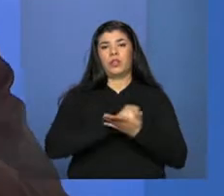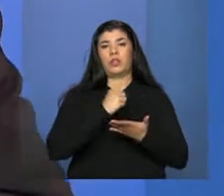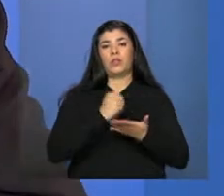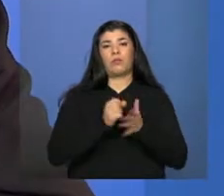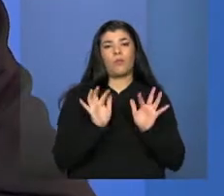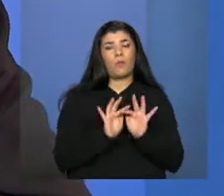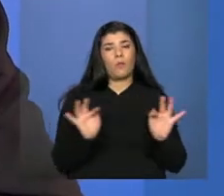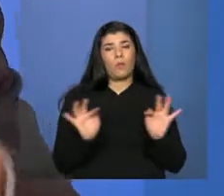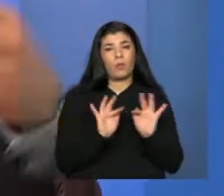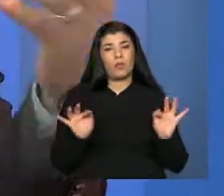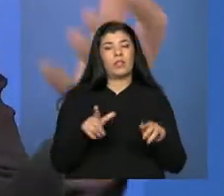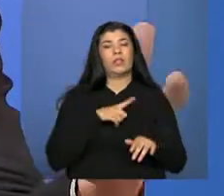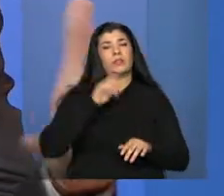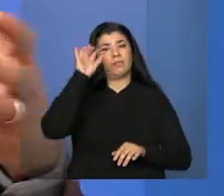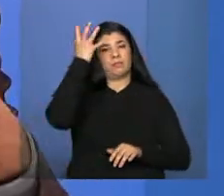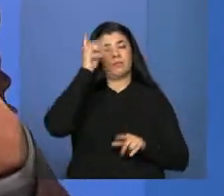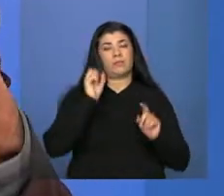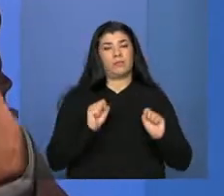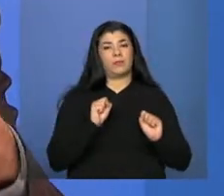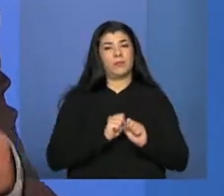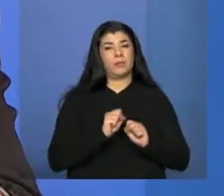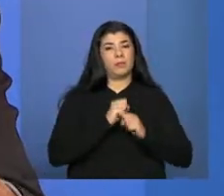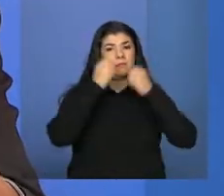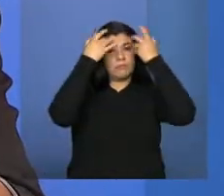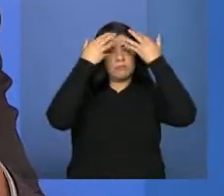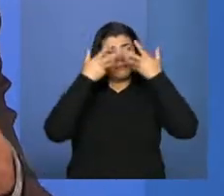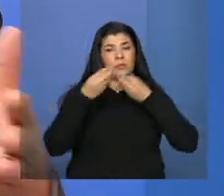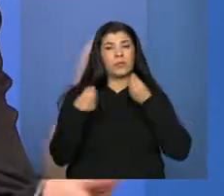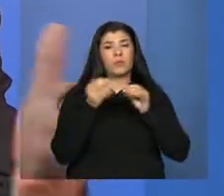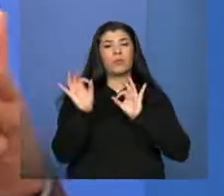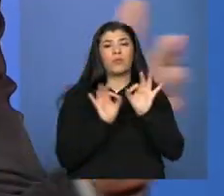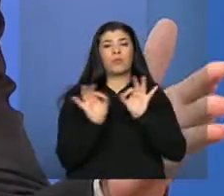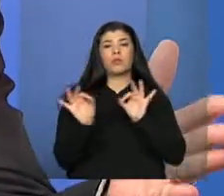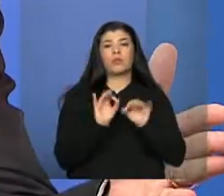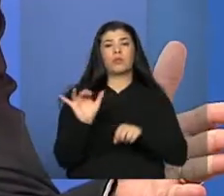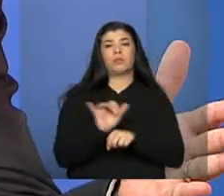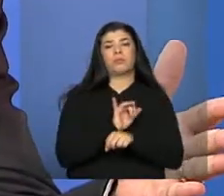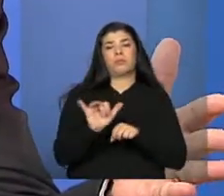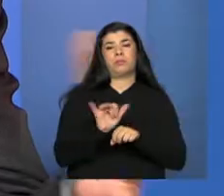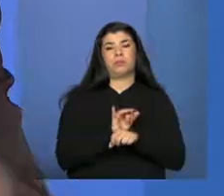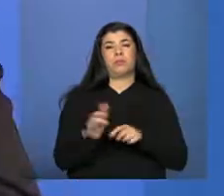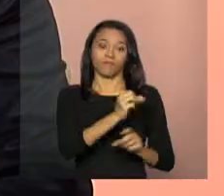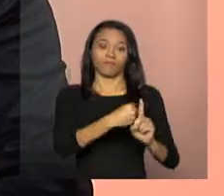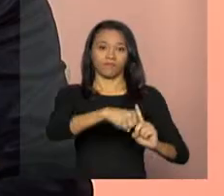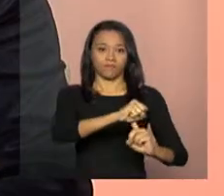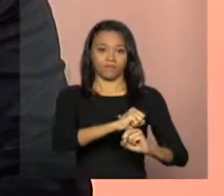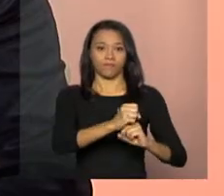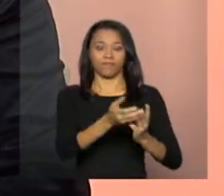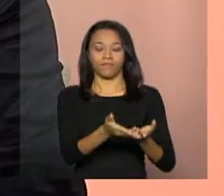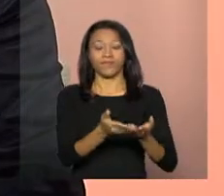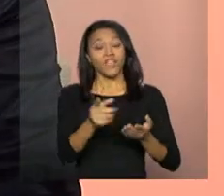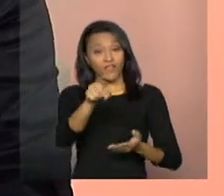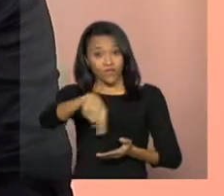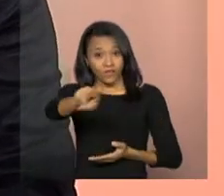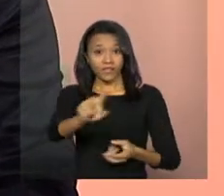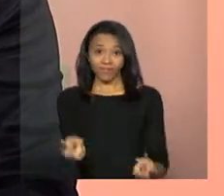compreensão tem que estar muito clara para que nós possamos estruturar os nossos serviços. Os serviços estão tipificados. E você que nos